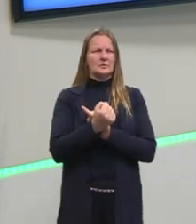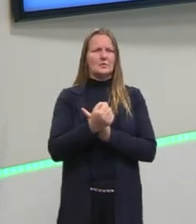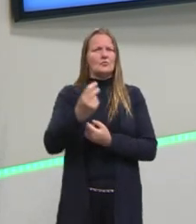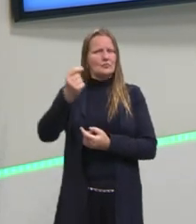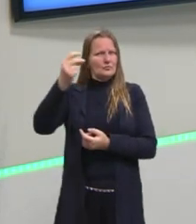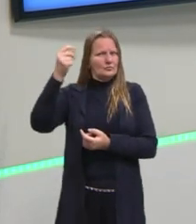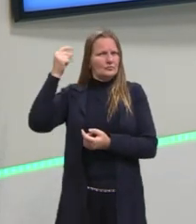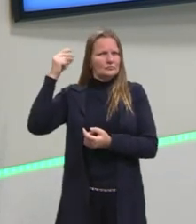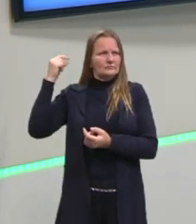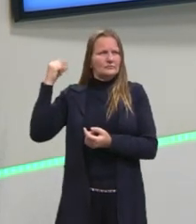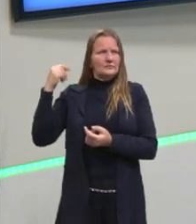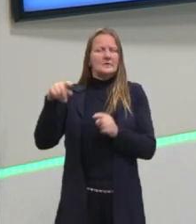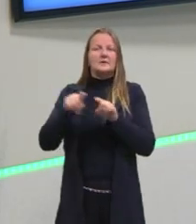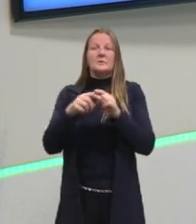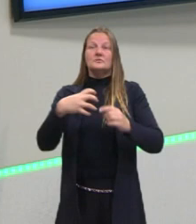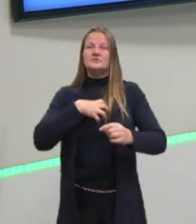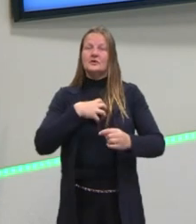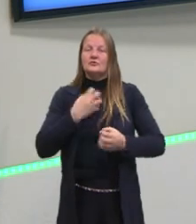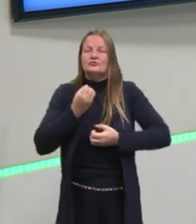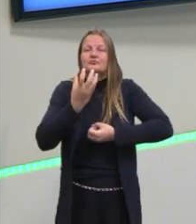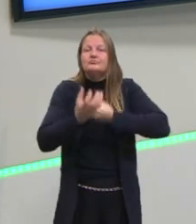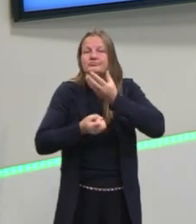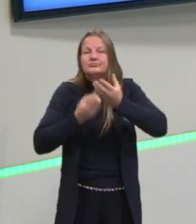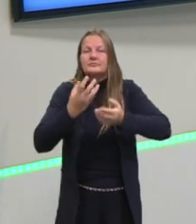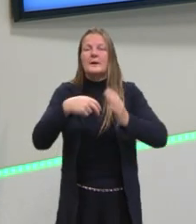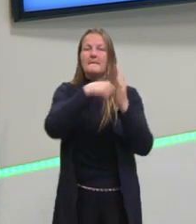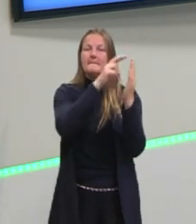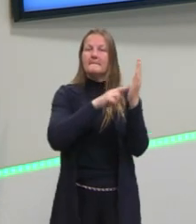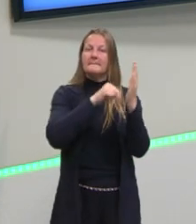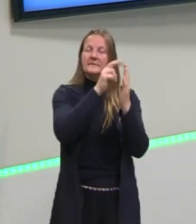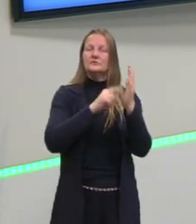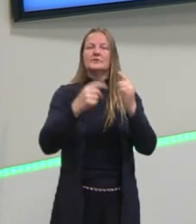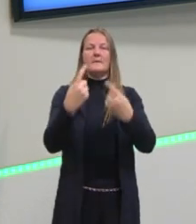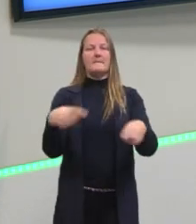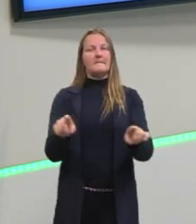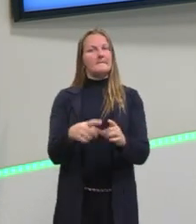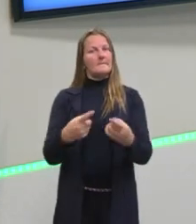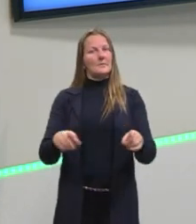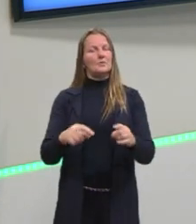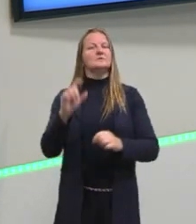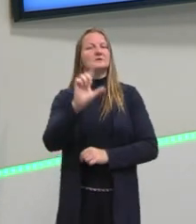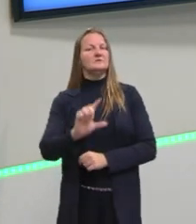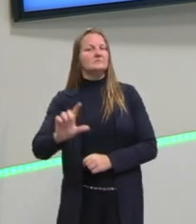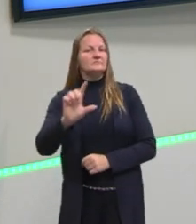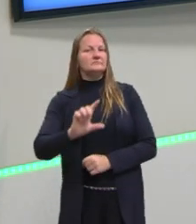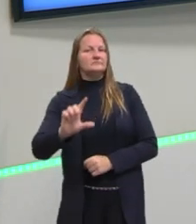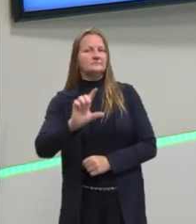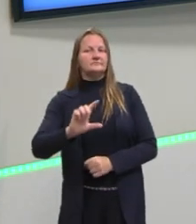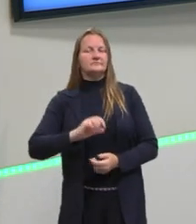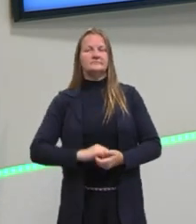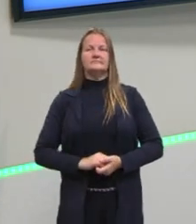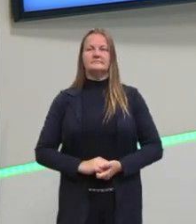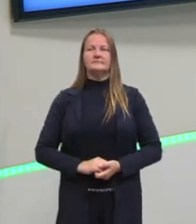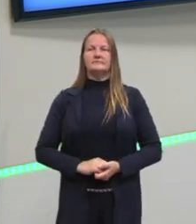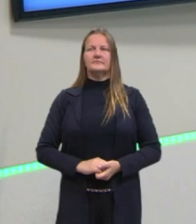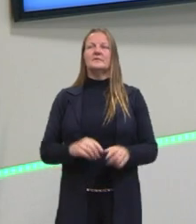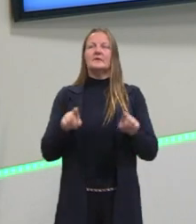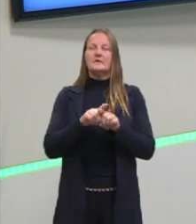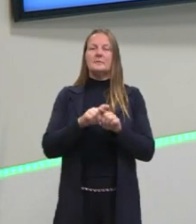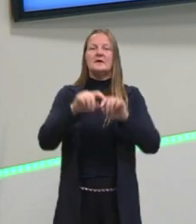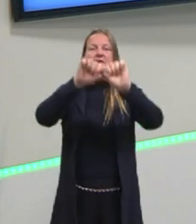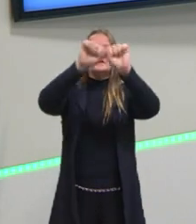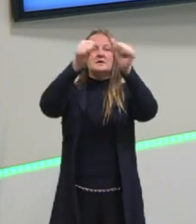época e a maneira como ele se expressa na pintura, na música, na literatura e na